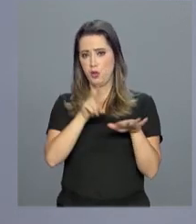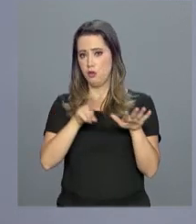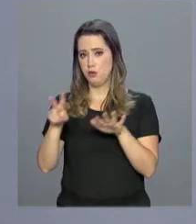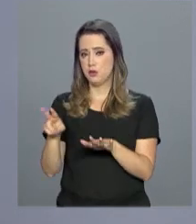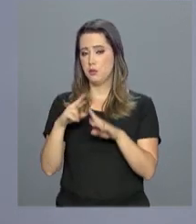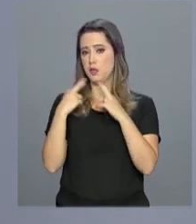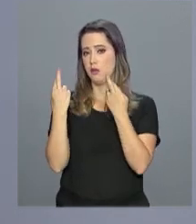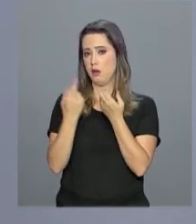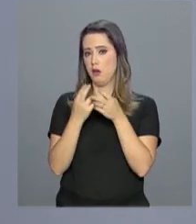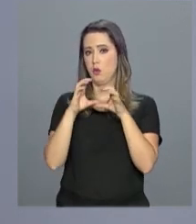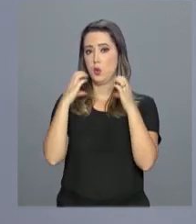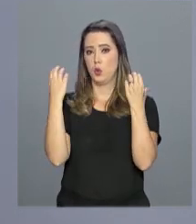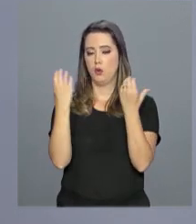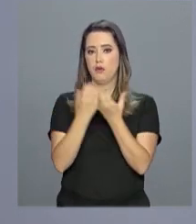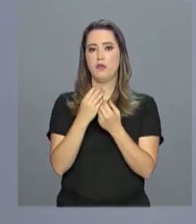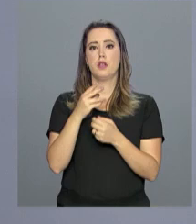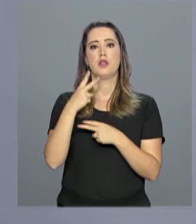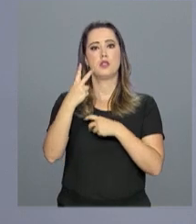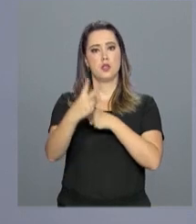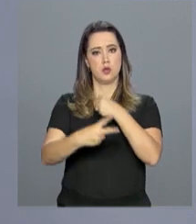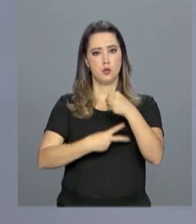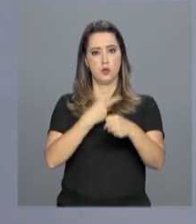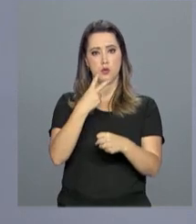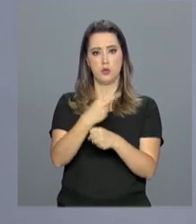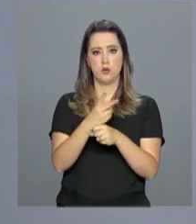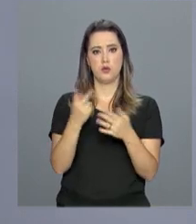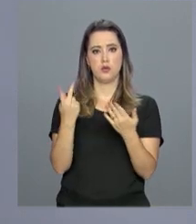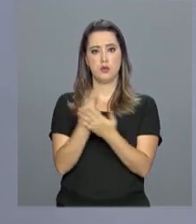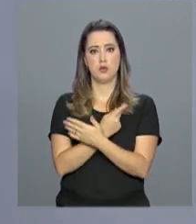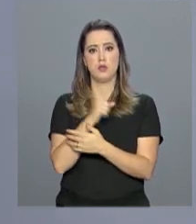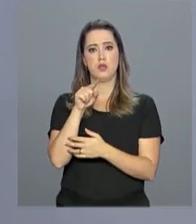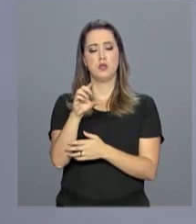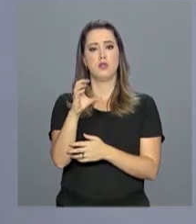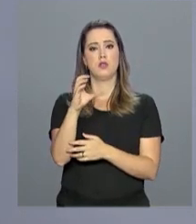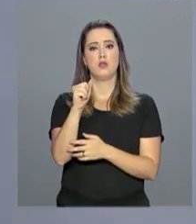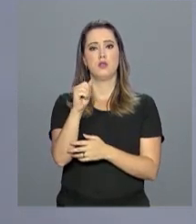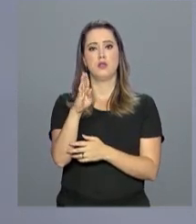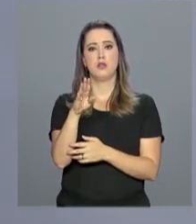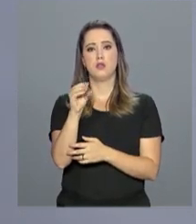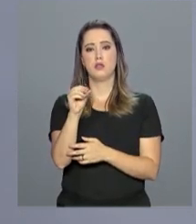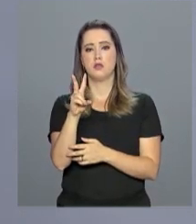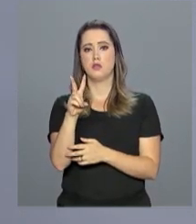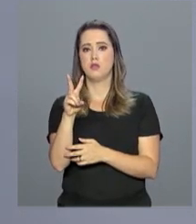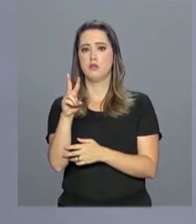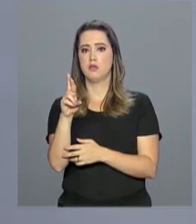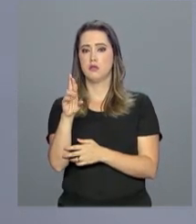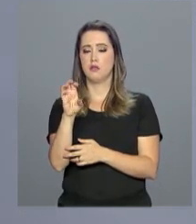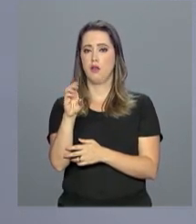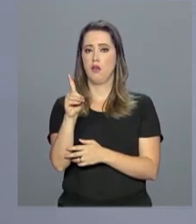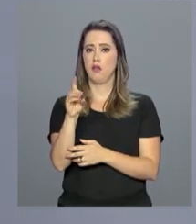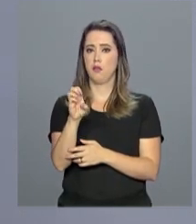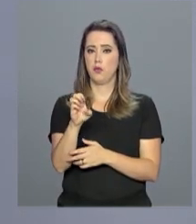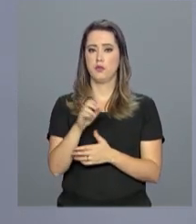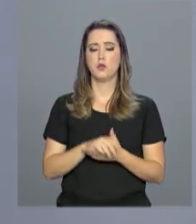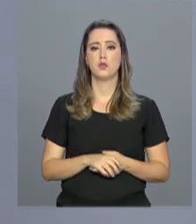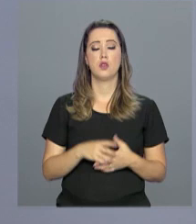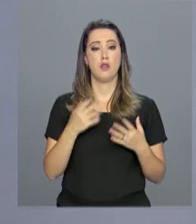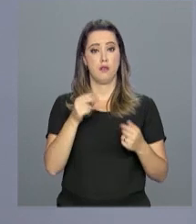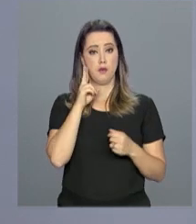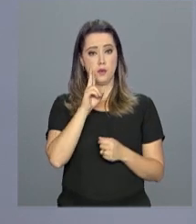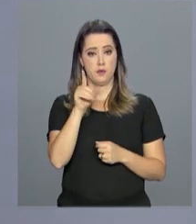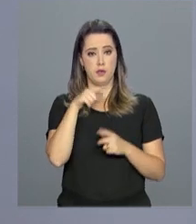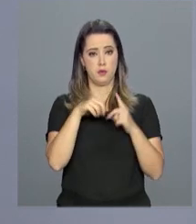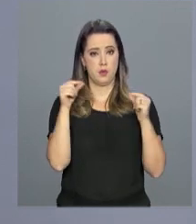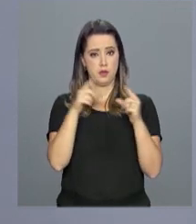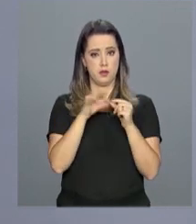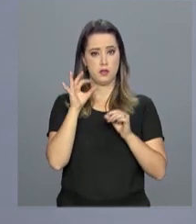para a conferência bianual que vai ser realizada na Ilha do Sal, em Cabo Verde. A nossa repórter Gabriela Noronha acompanhou aqui em